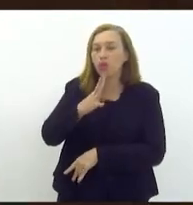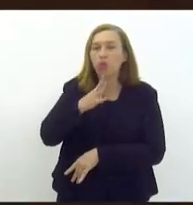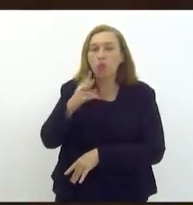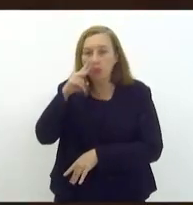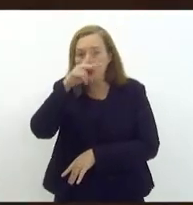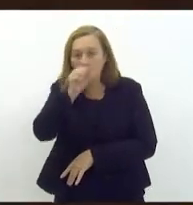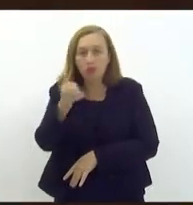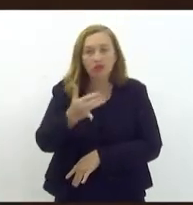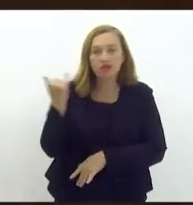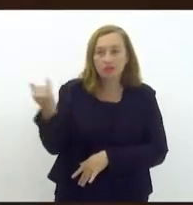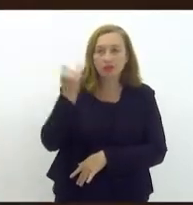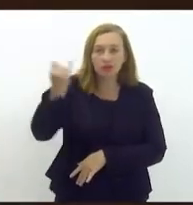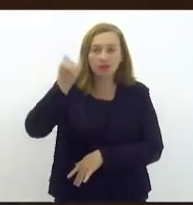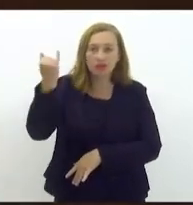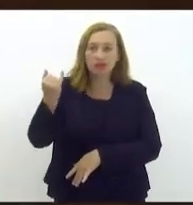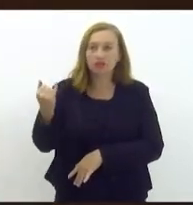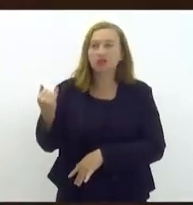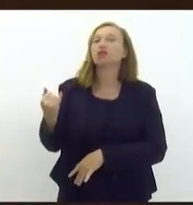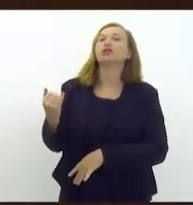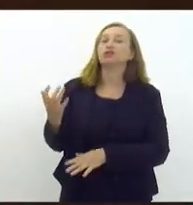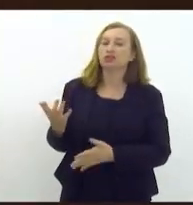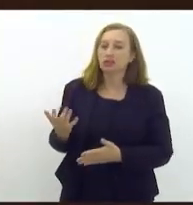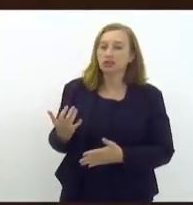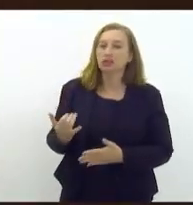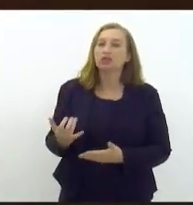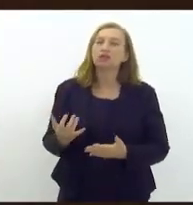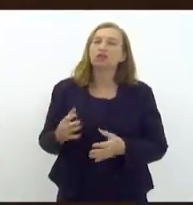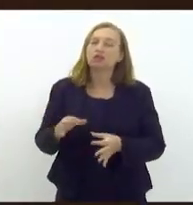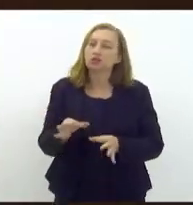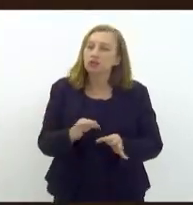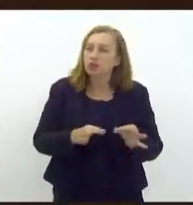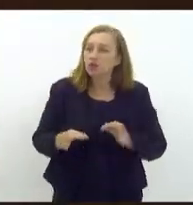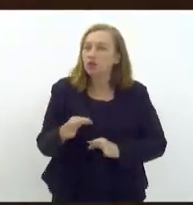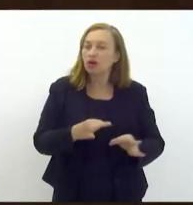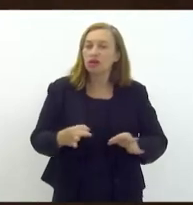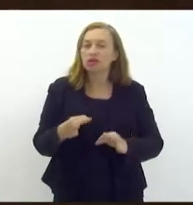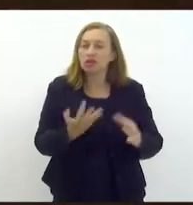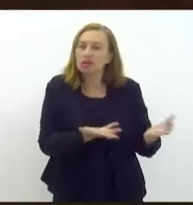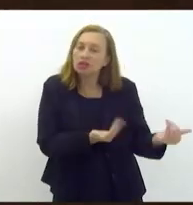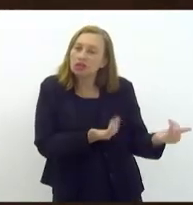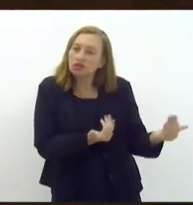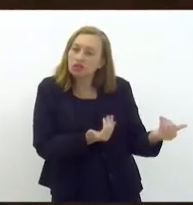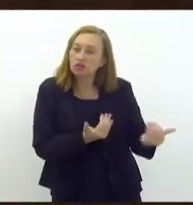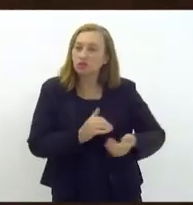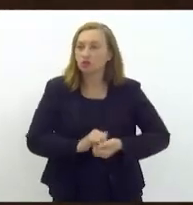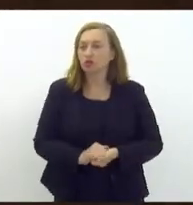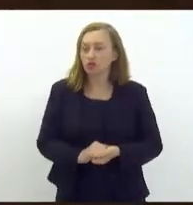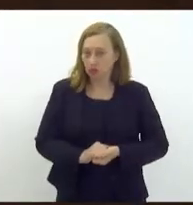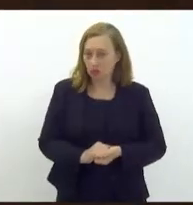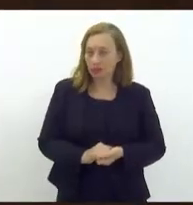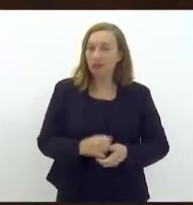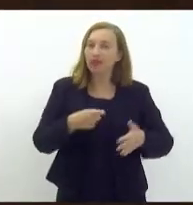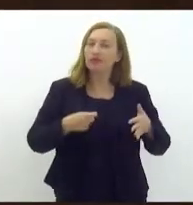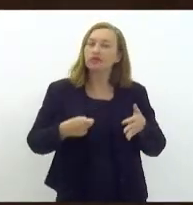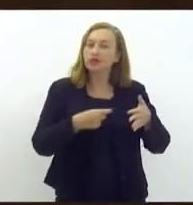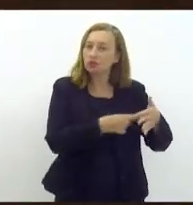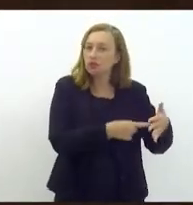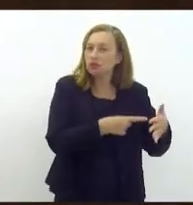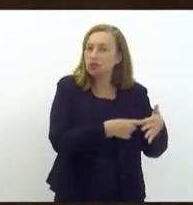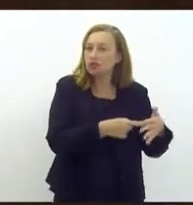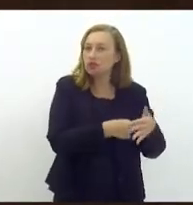importância das entidades que organizam a juventude no sentido de denunciarem